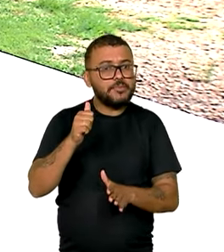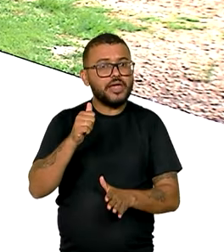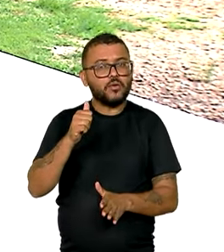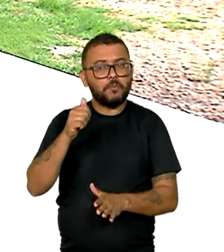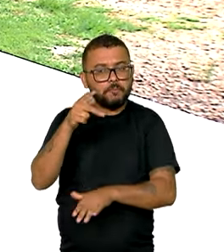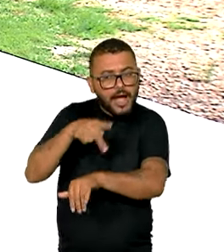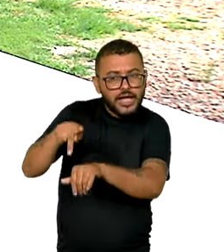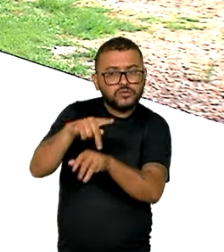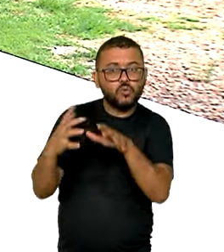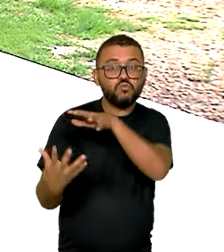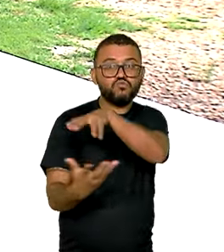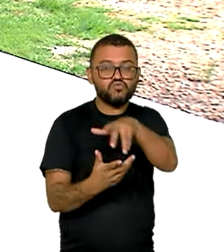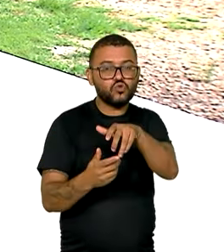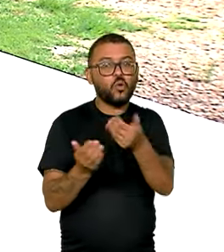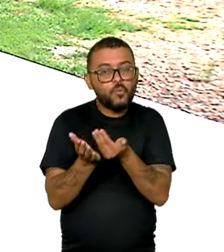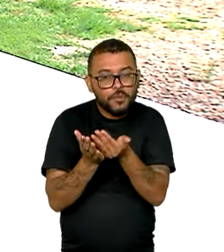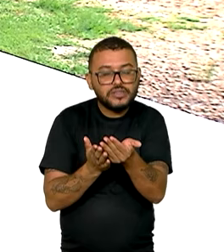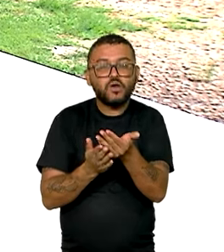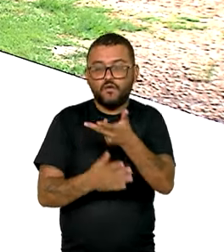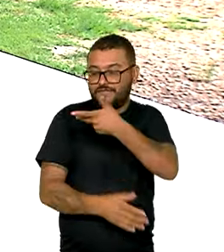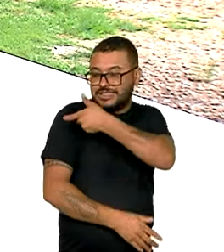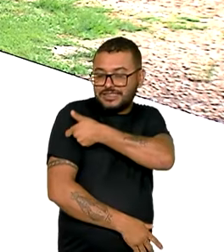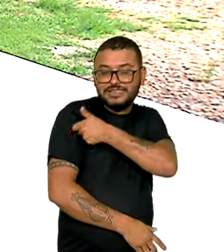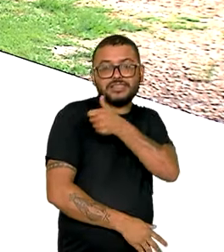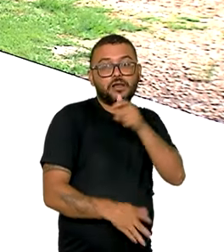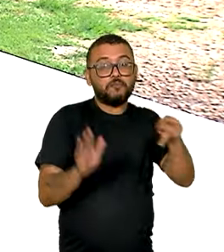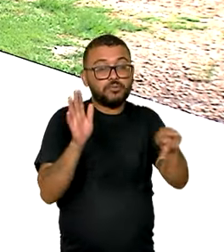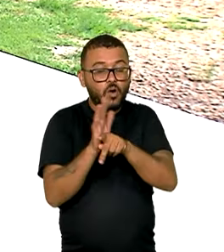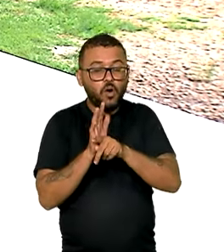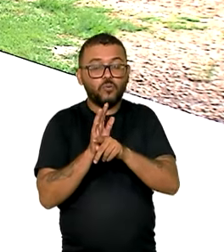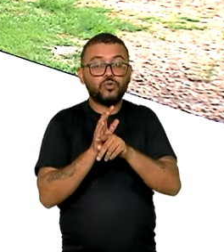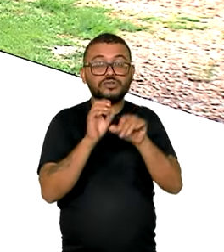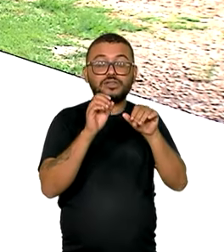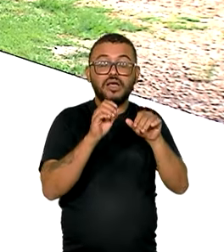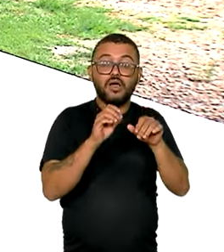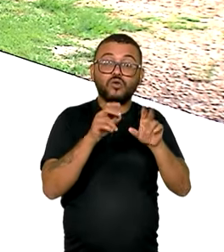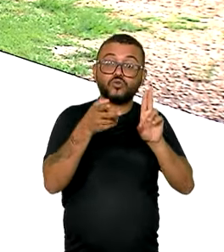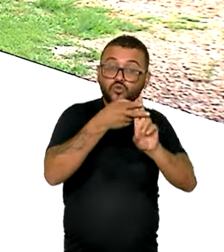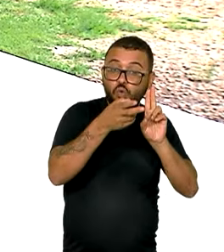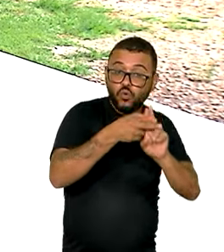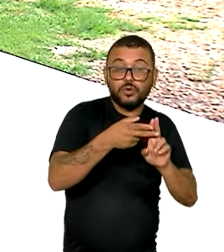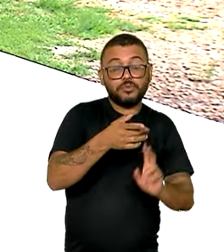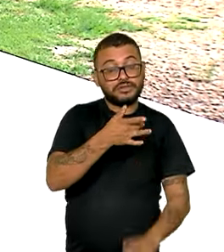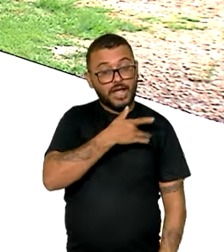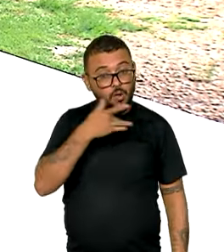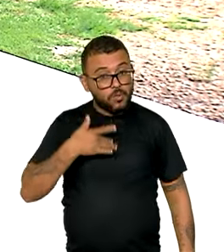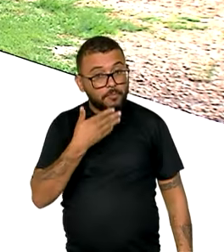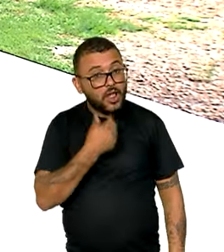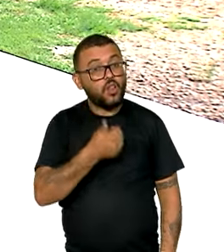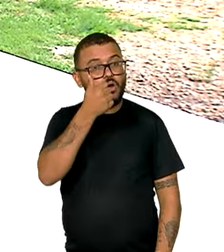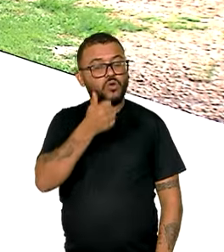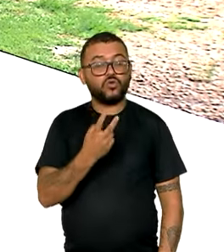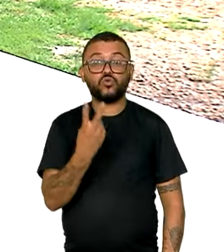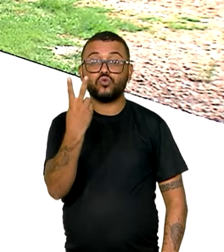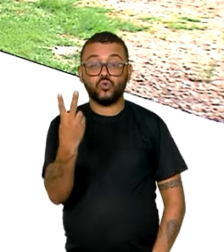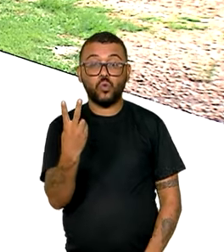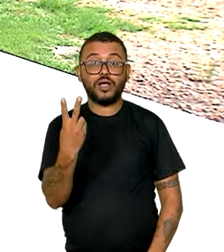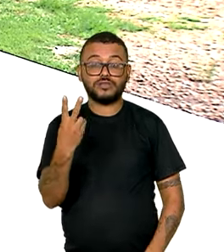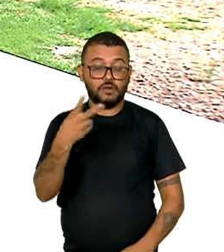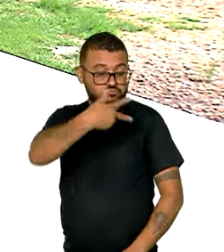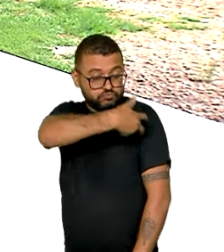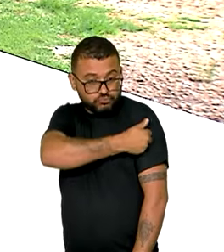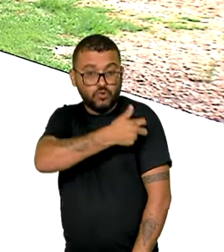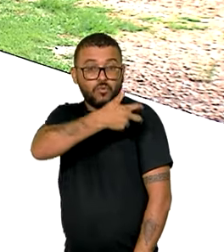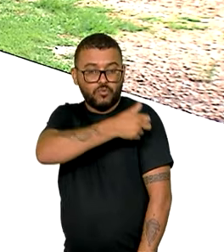incorporar a vacina contra a dengue ao sistema público de saúde. São duas doses. Neste ano, o SUS